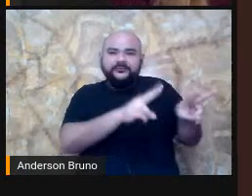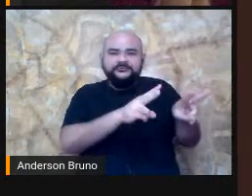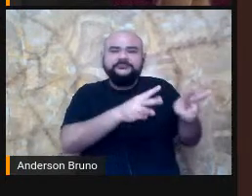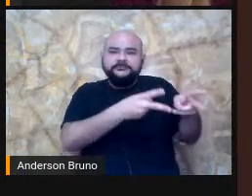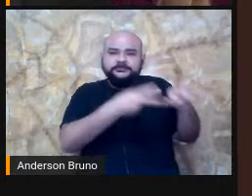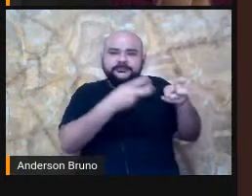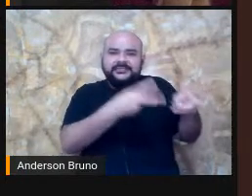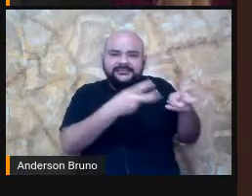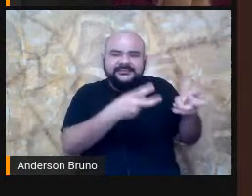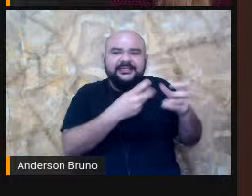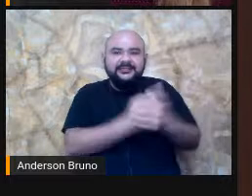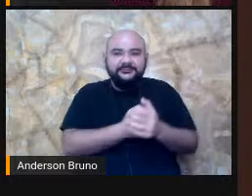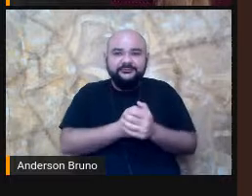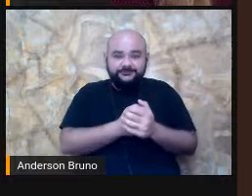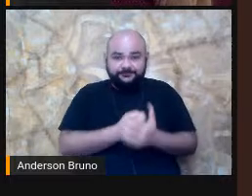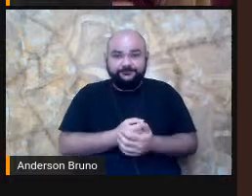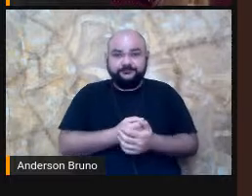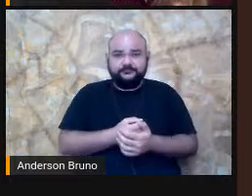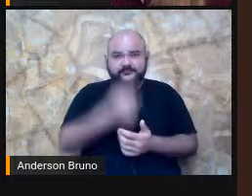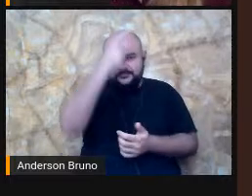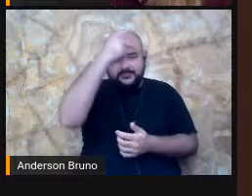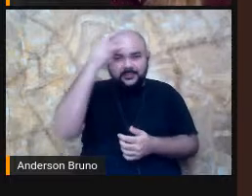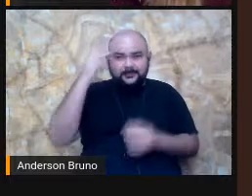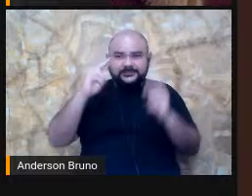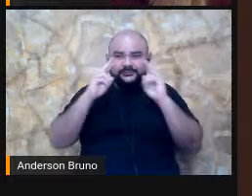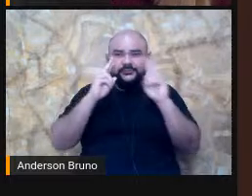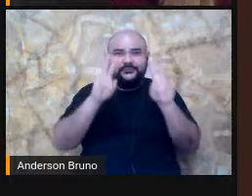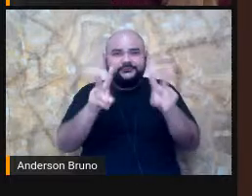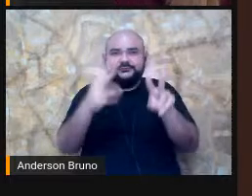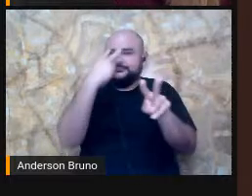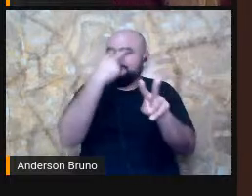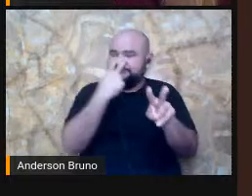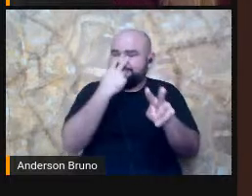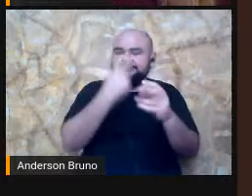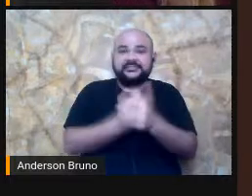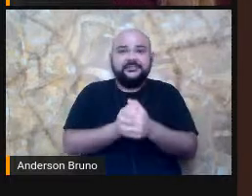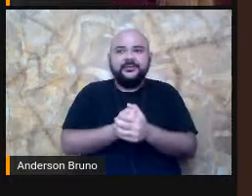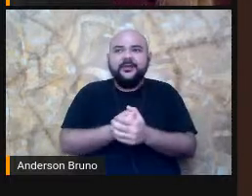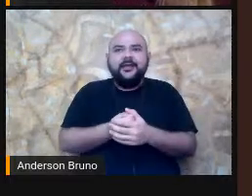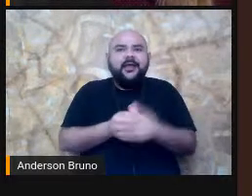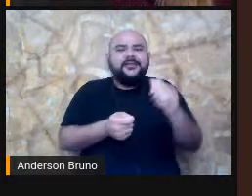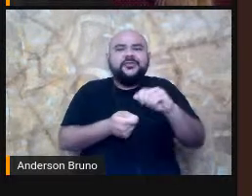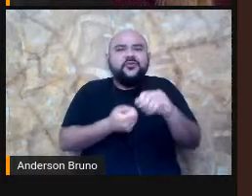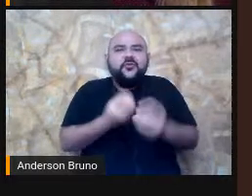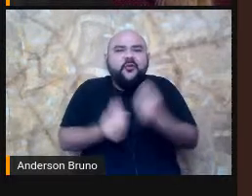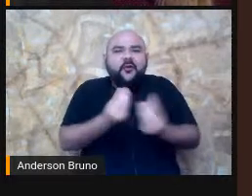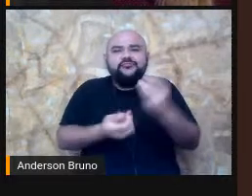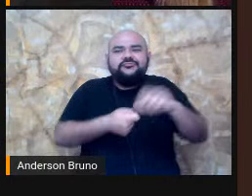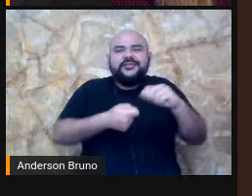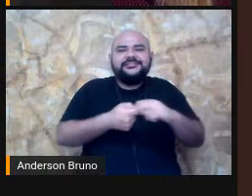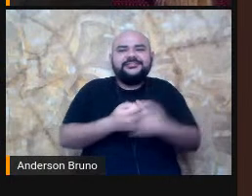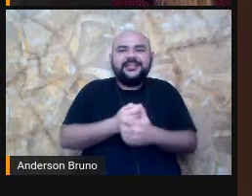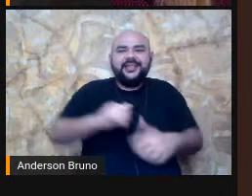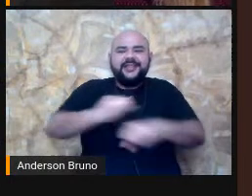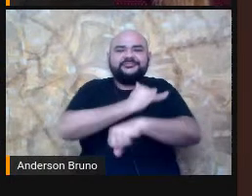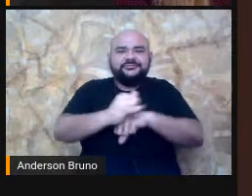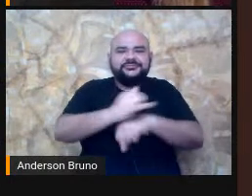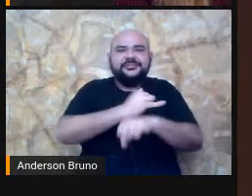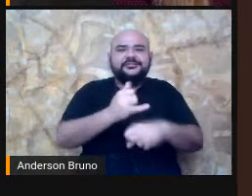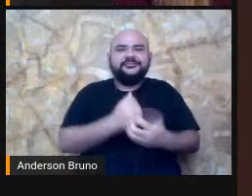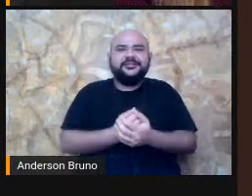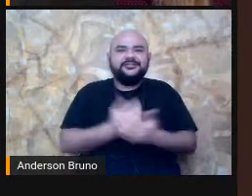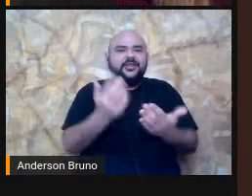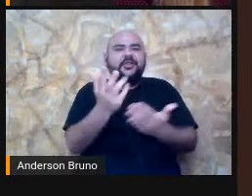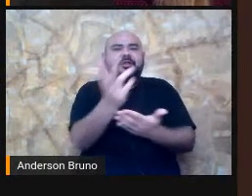artista de colocar, inclusive, no nome da obra, que ele está retratando uma pessoa cega. Então, a gente tem a